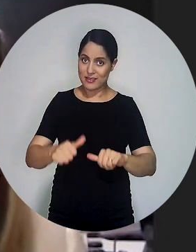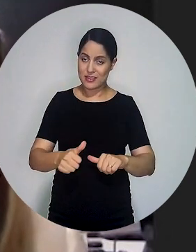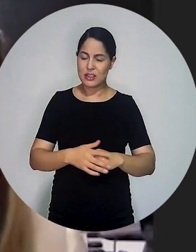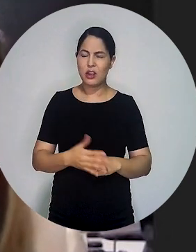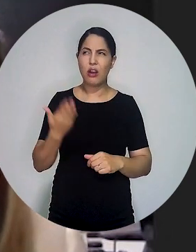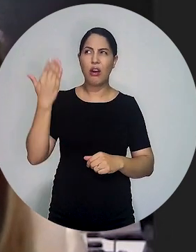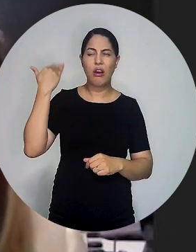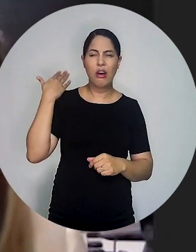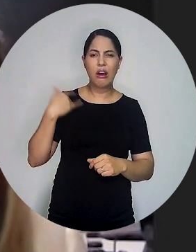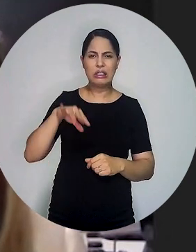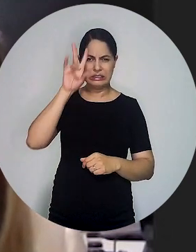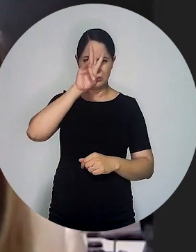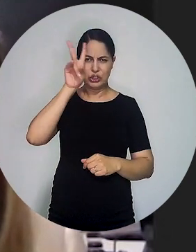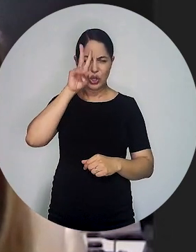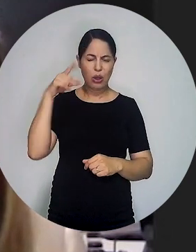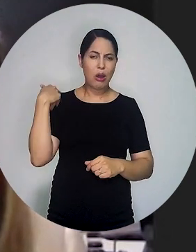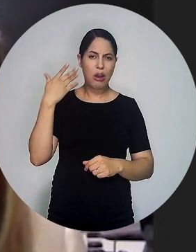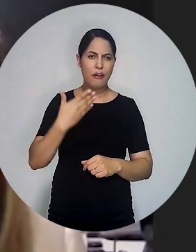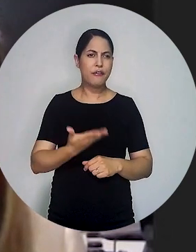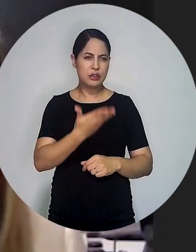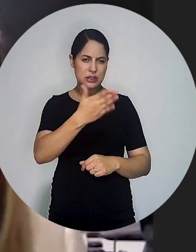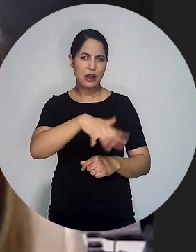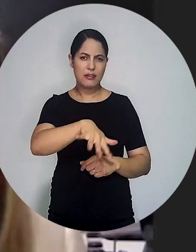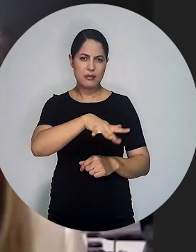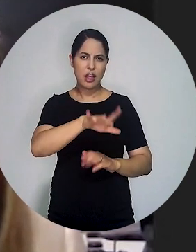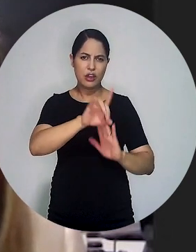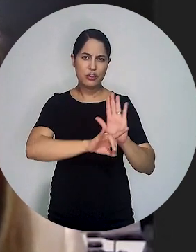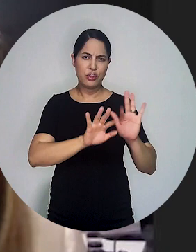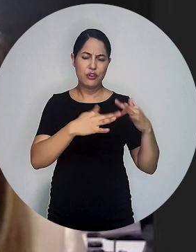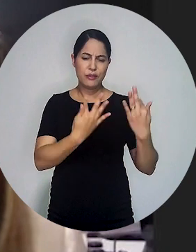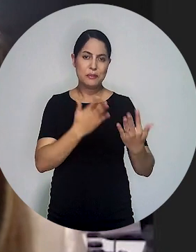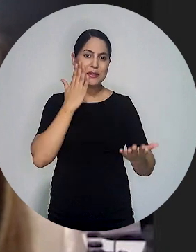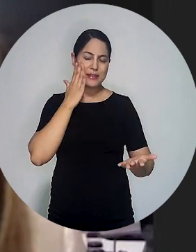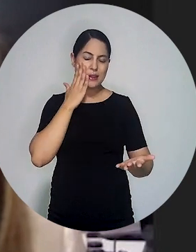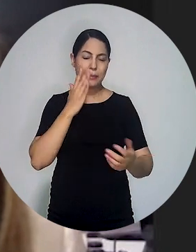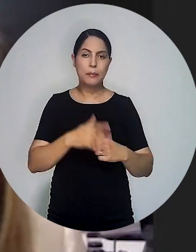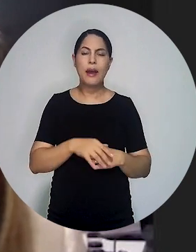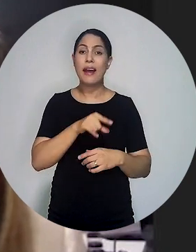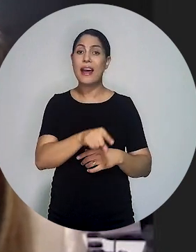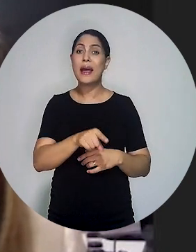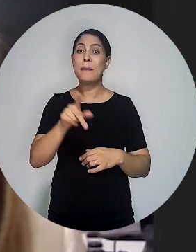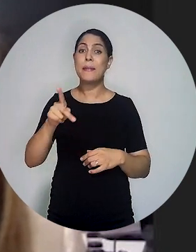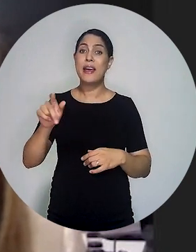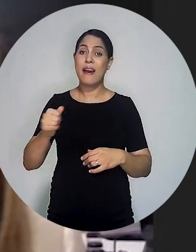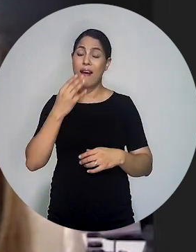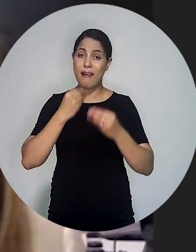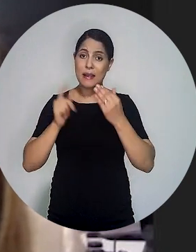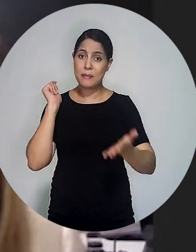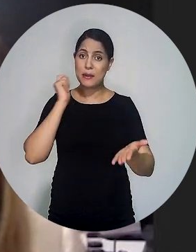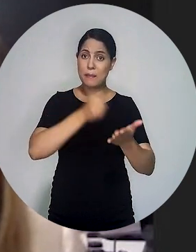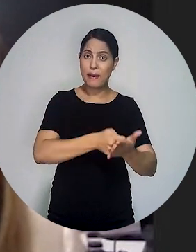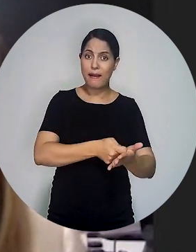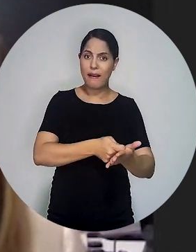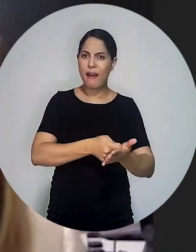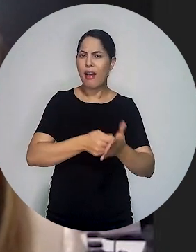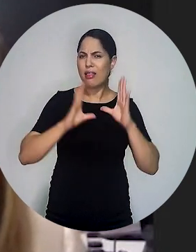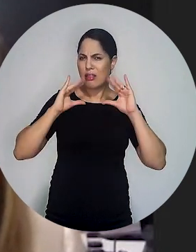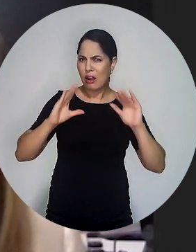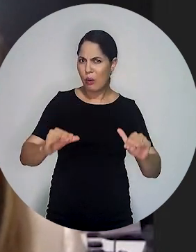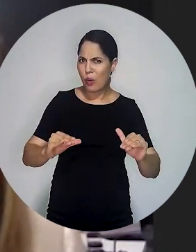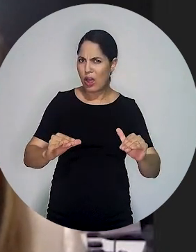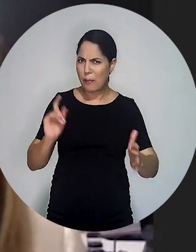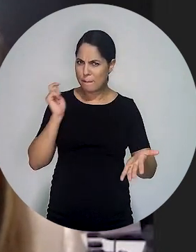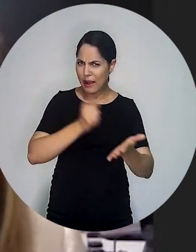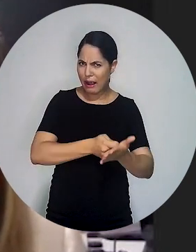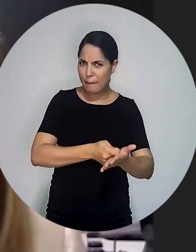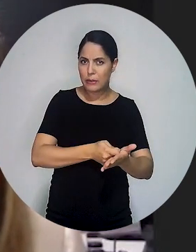A gente estava falando de uma época histórica na qual muito mais do que hoje, a gente sabe, você advogado de família sabe, que ainda hoje fazer com que esse pagamento dessa pensão ocorra de